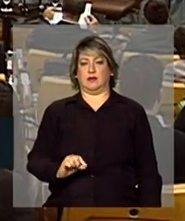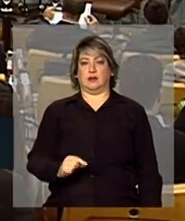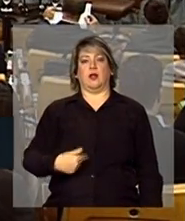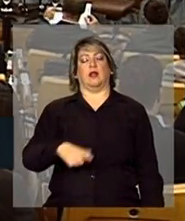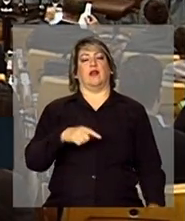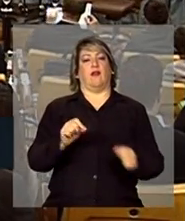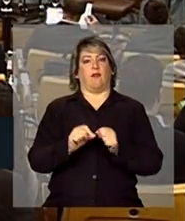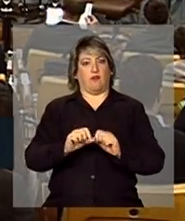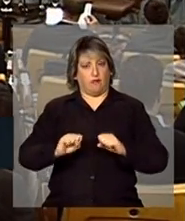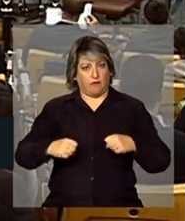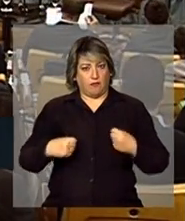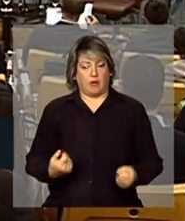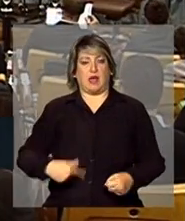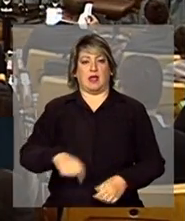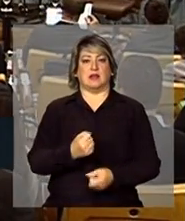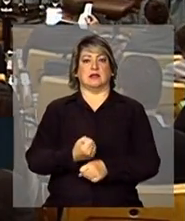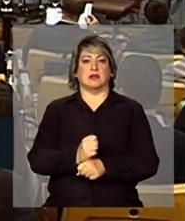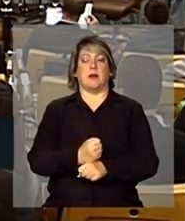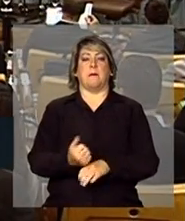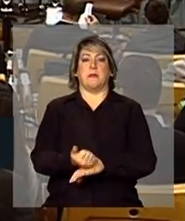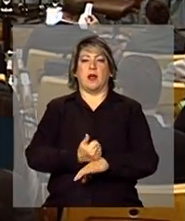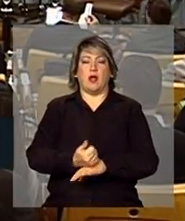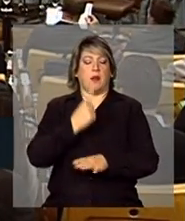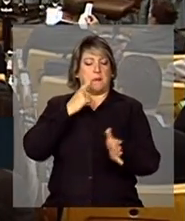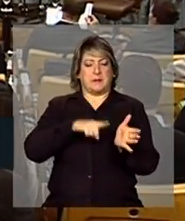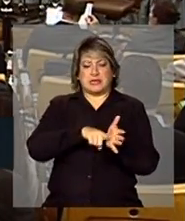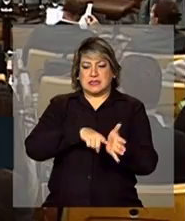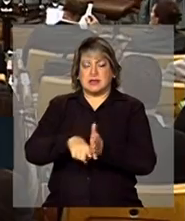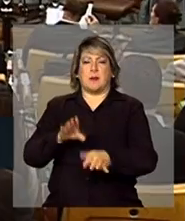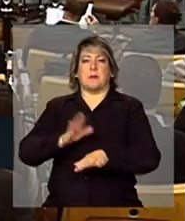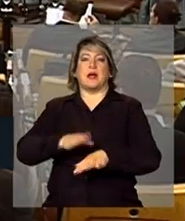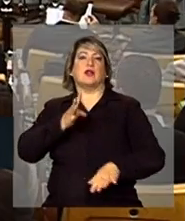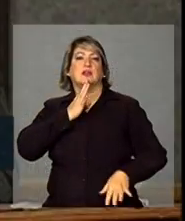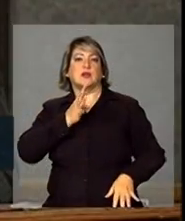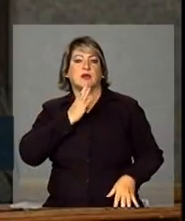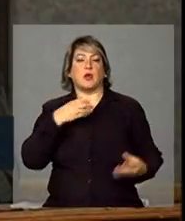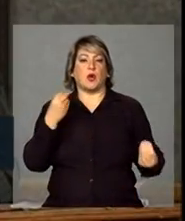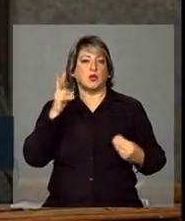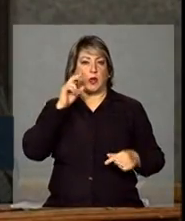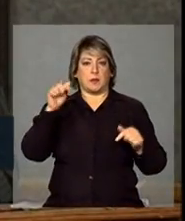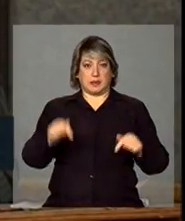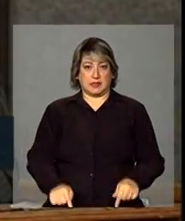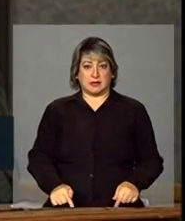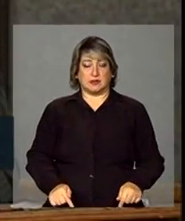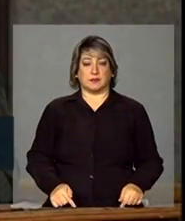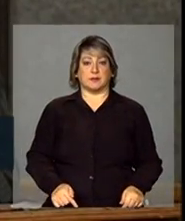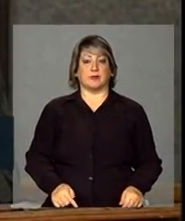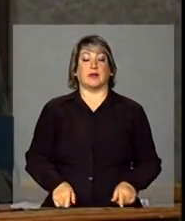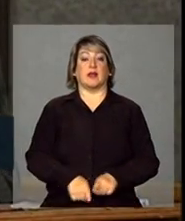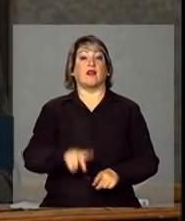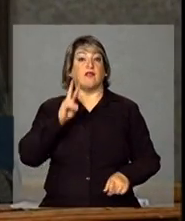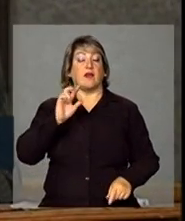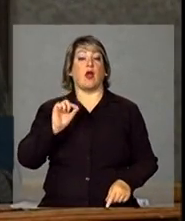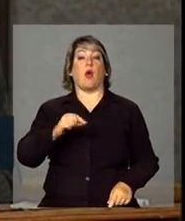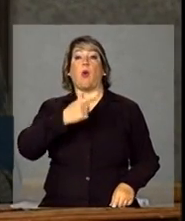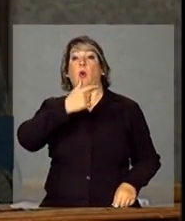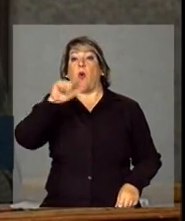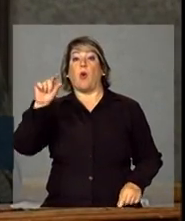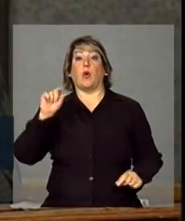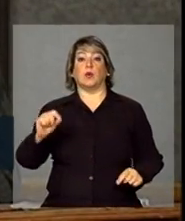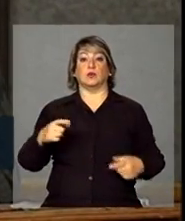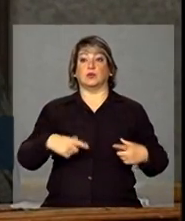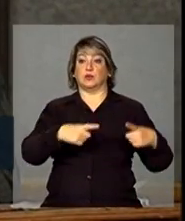feito um esforço nesses anos de melhorar nossas áreas de pesquisa, ter mais conhecimento sobre isso e ver que outras instituições